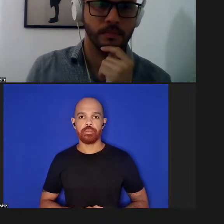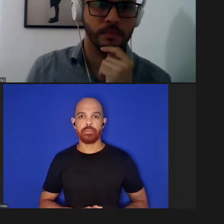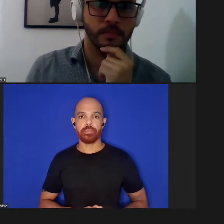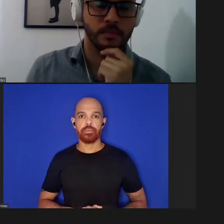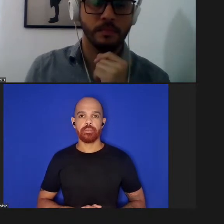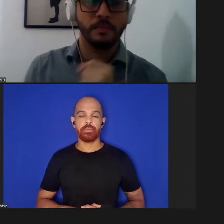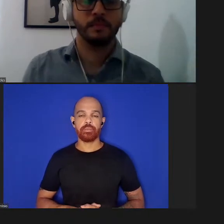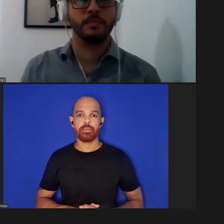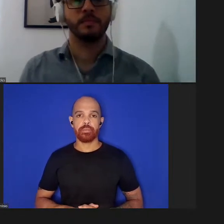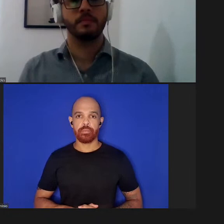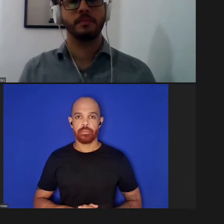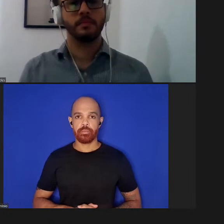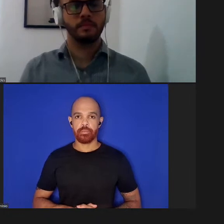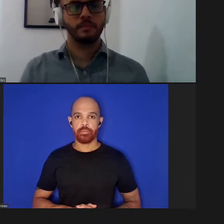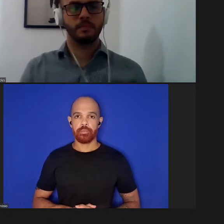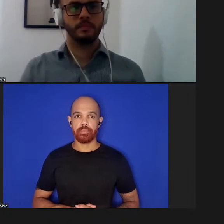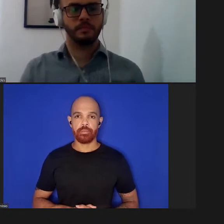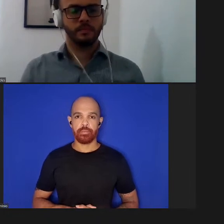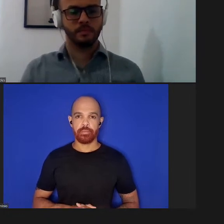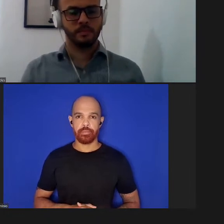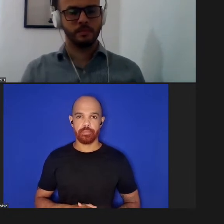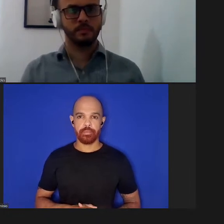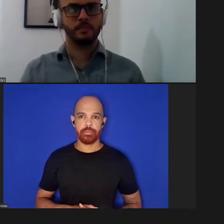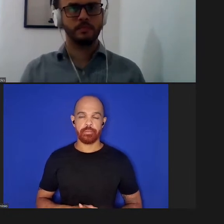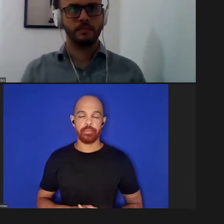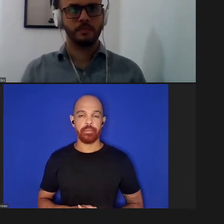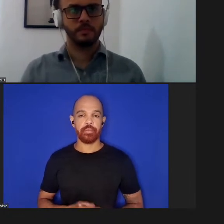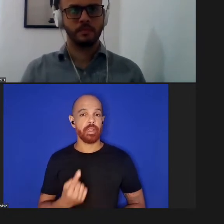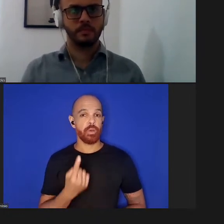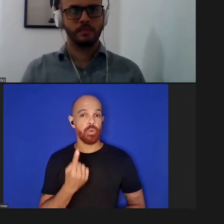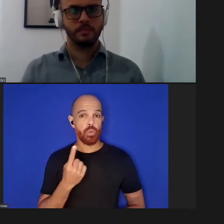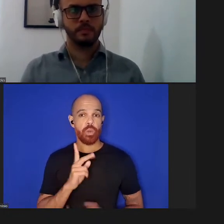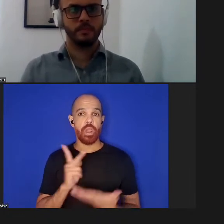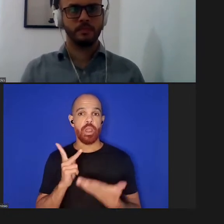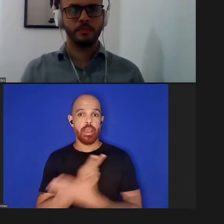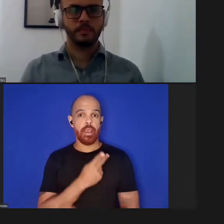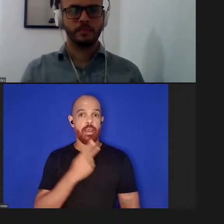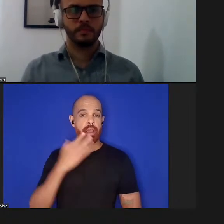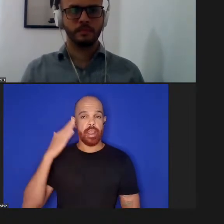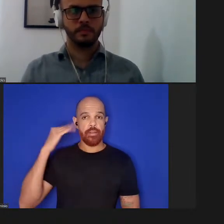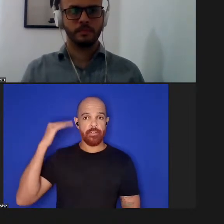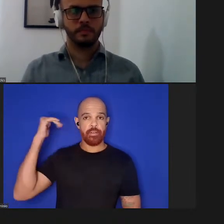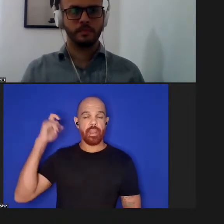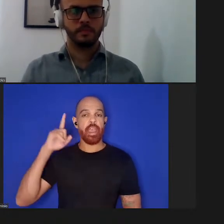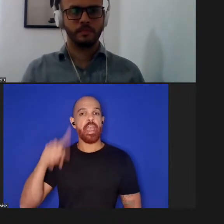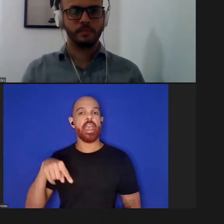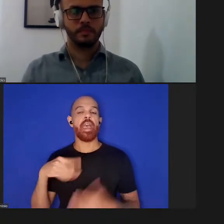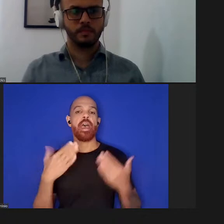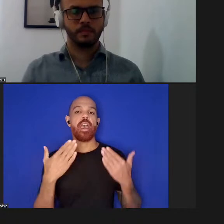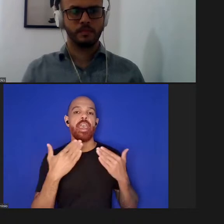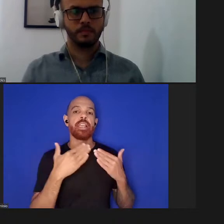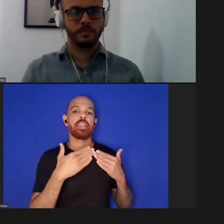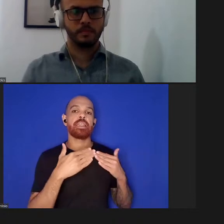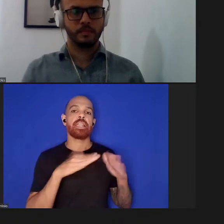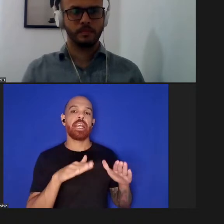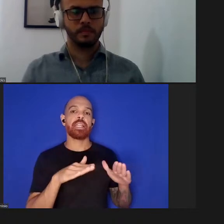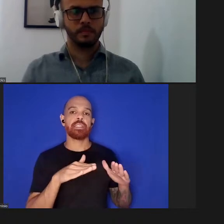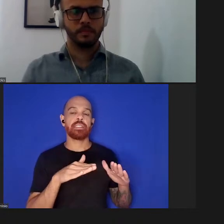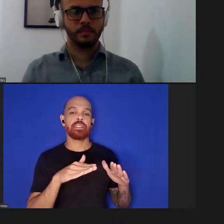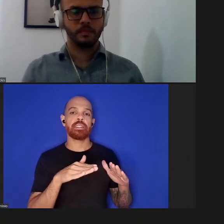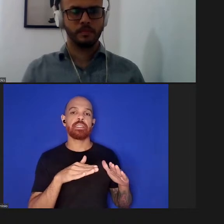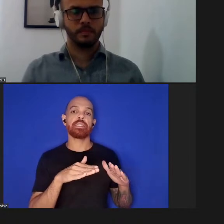um dos casos muito famosos que foi a retratação de um artigo